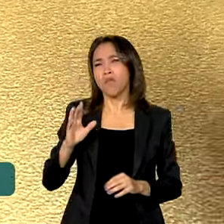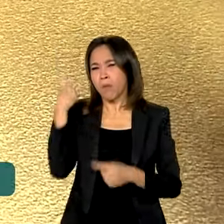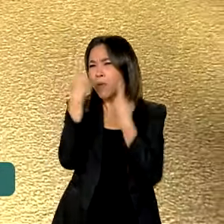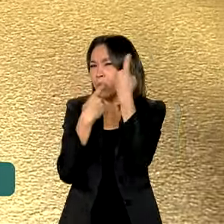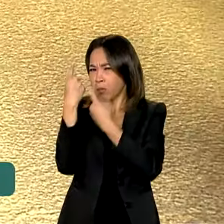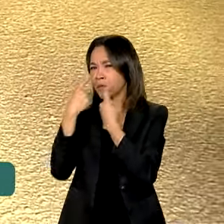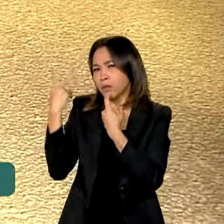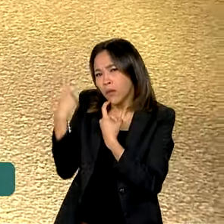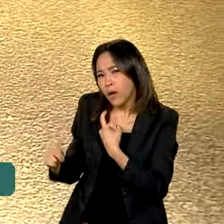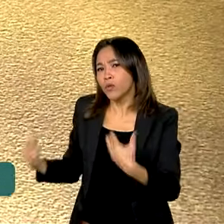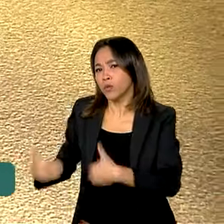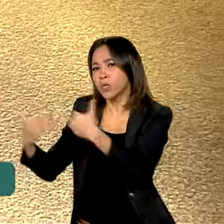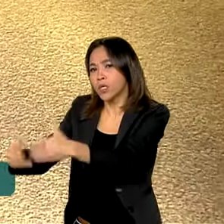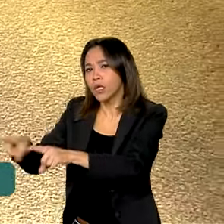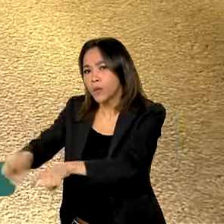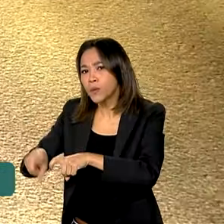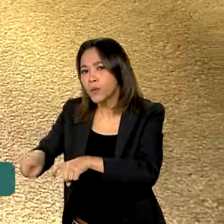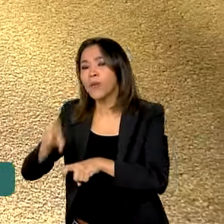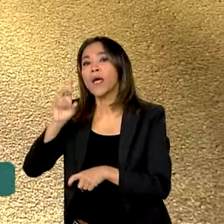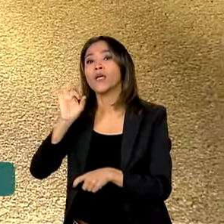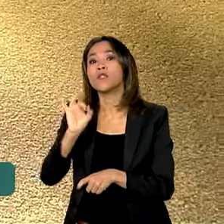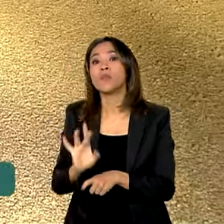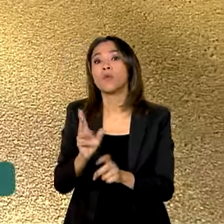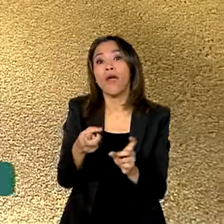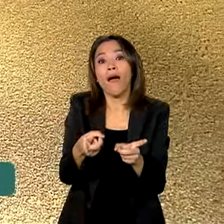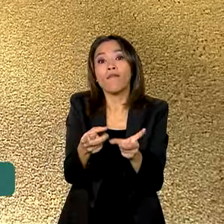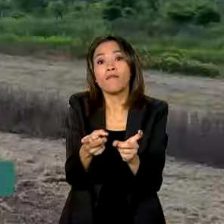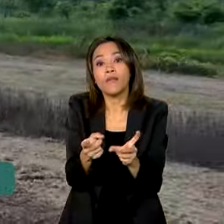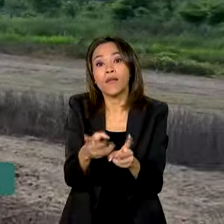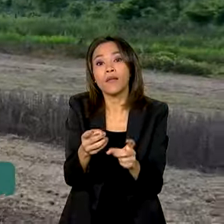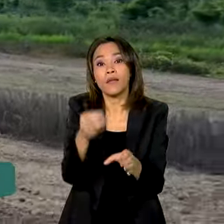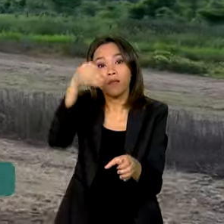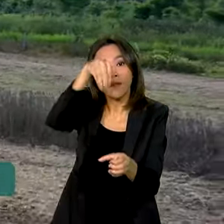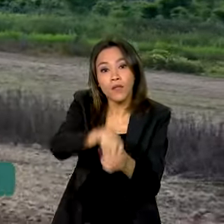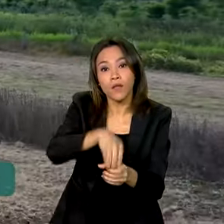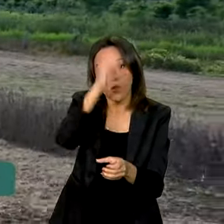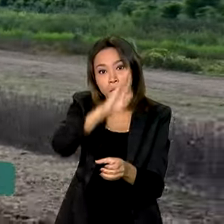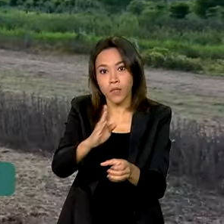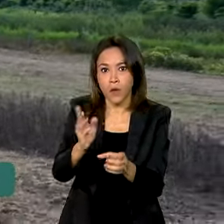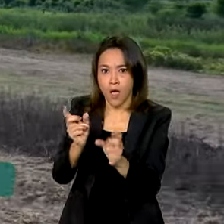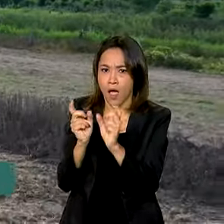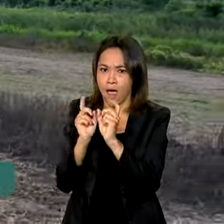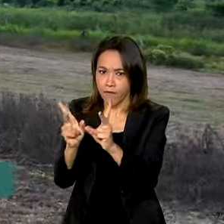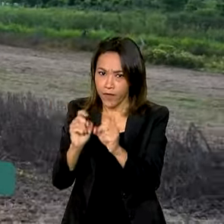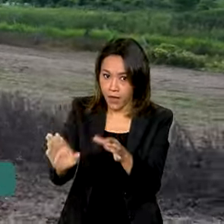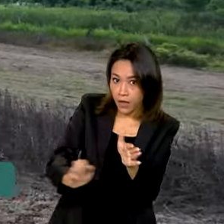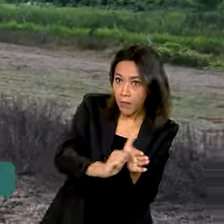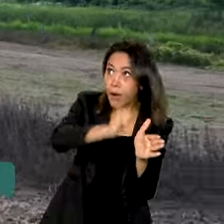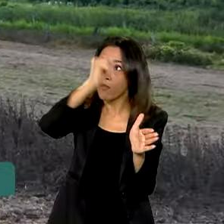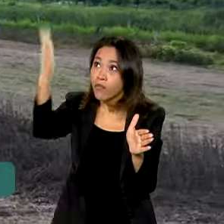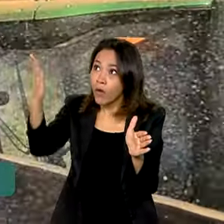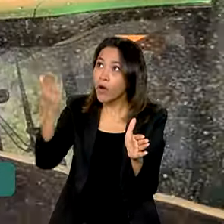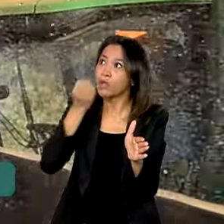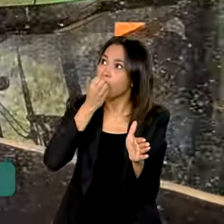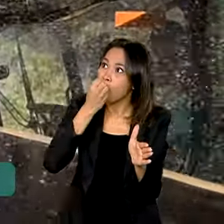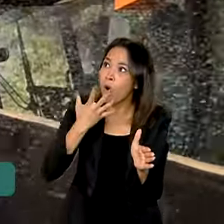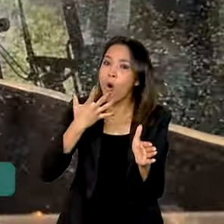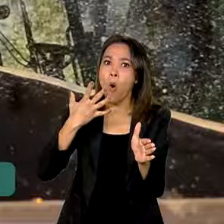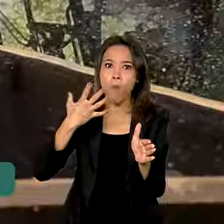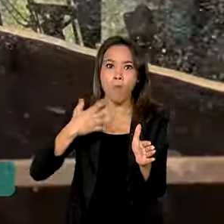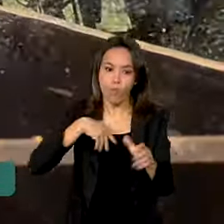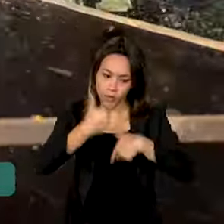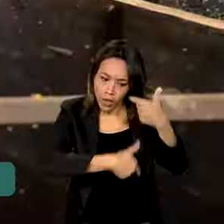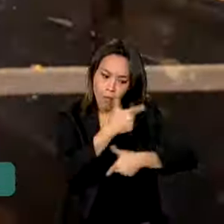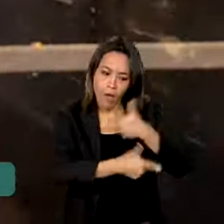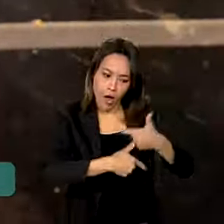da Agricultura é a questão do abastecimento interno. As nossas exportações são consequências do nosso dinamismo produtivo,